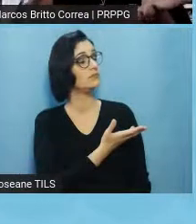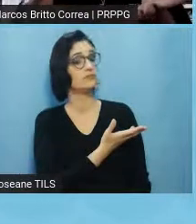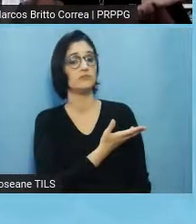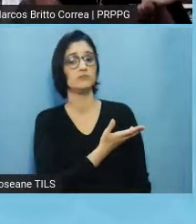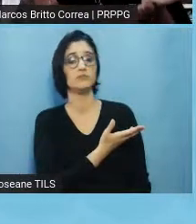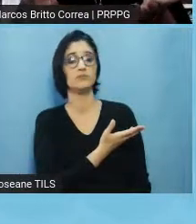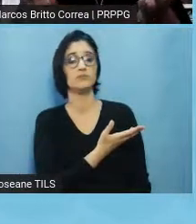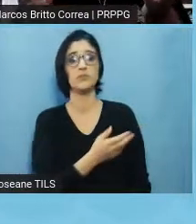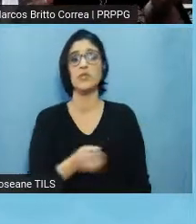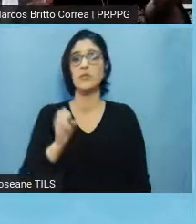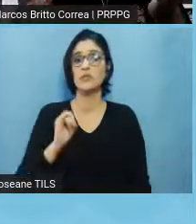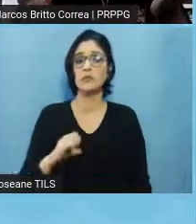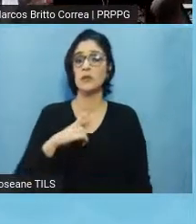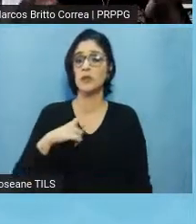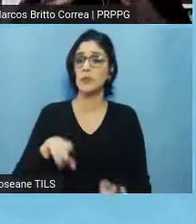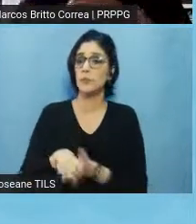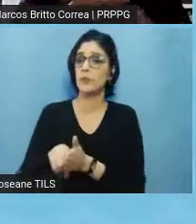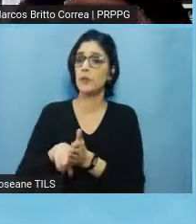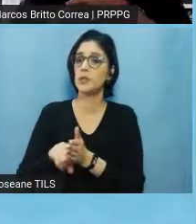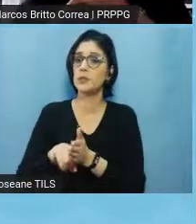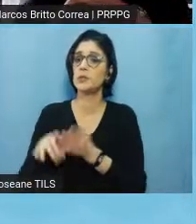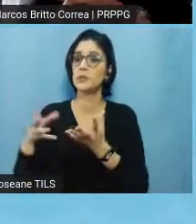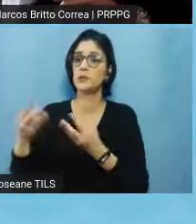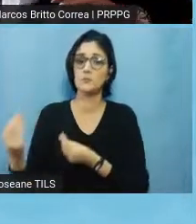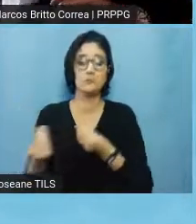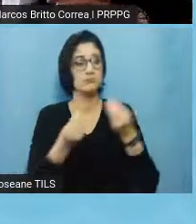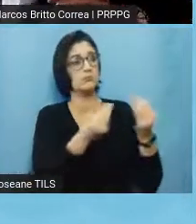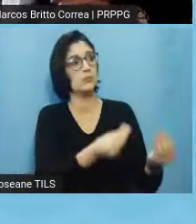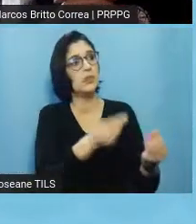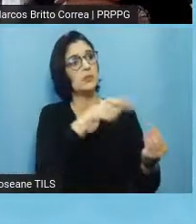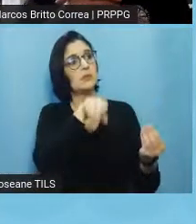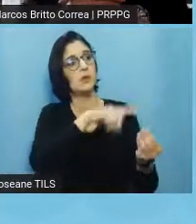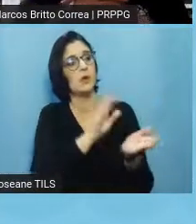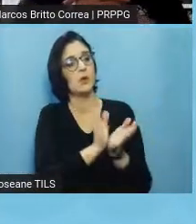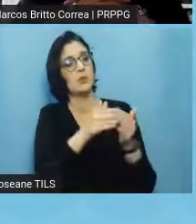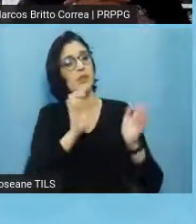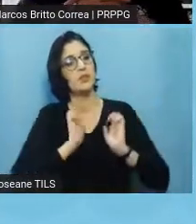um projeto de pesquisa, né, para apreciação de um comitê de ética, né.